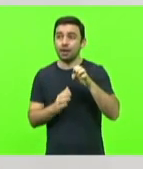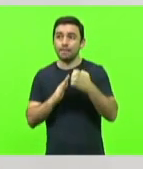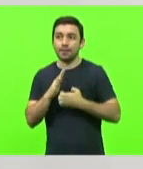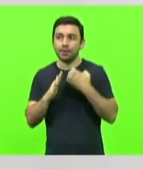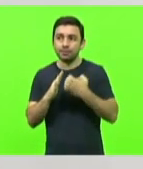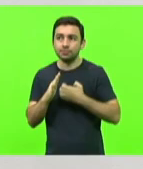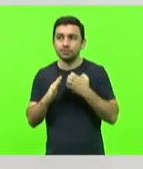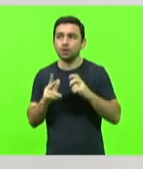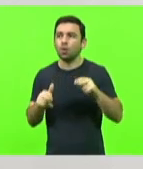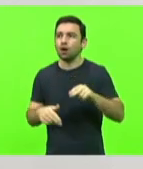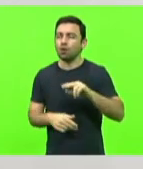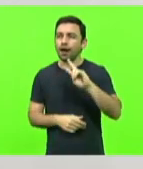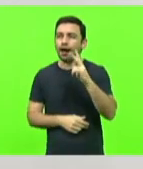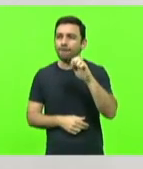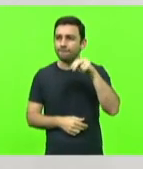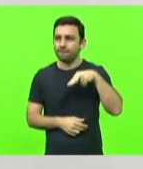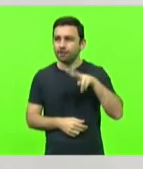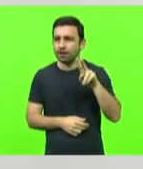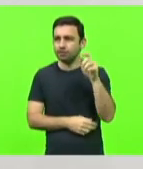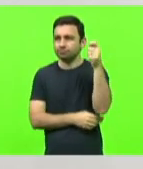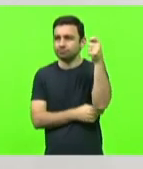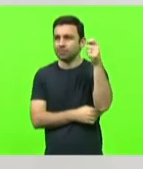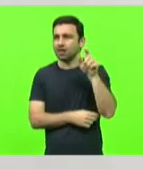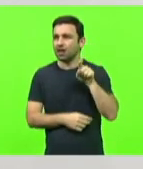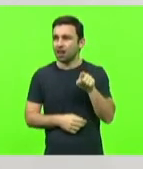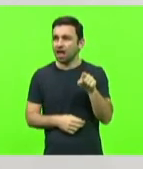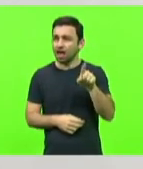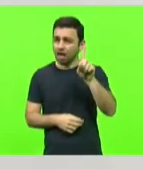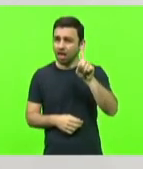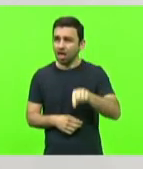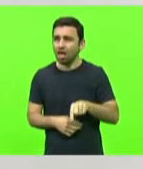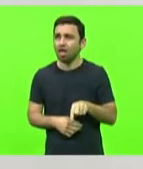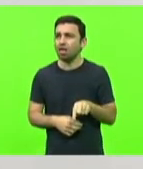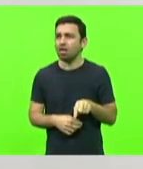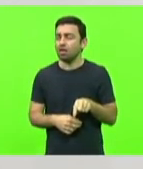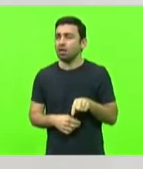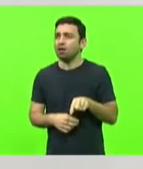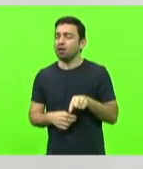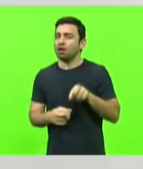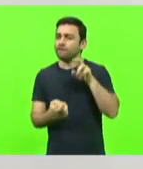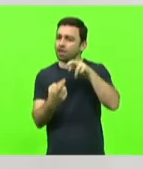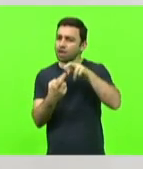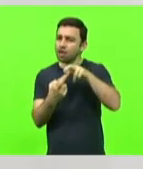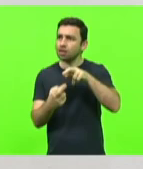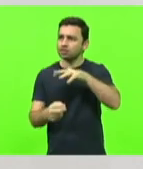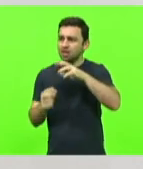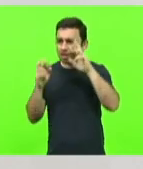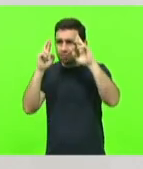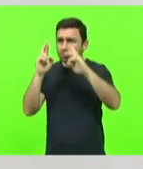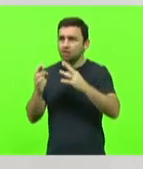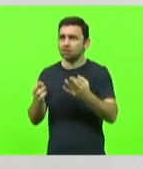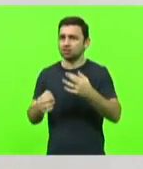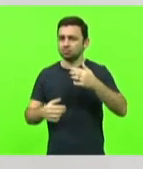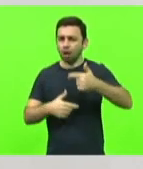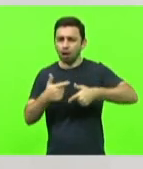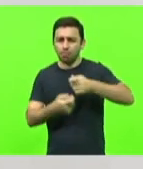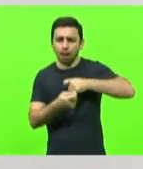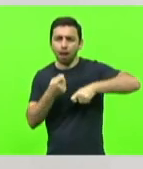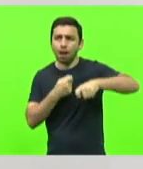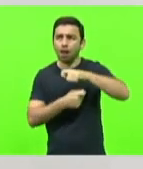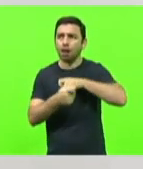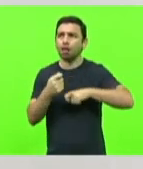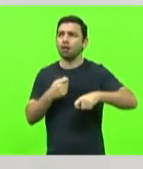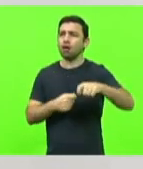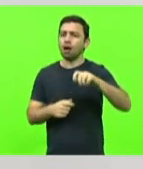exemplo da Havan, que é referência mundial, né, um empresário respeitado, que gera emprego e renda aqui no nosso país, né, está sendo